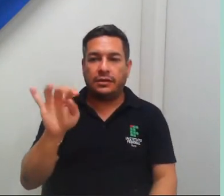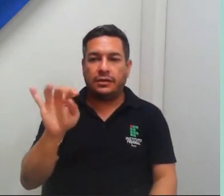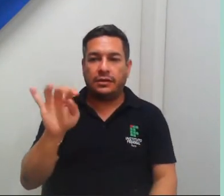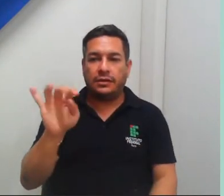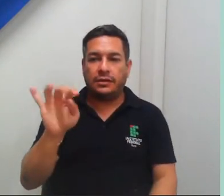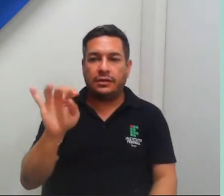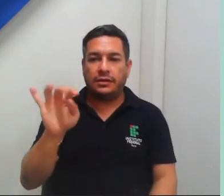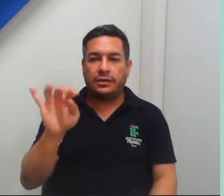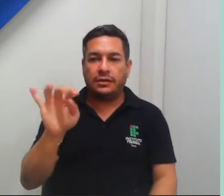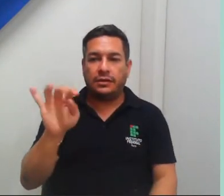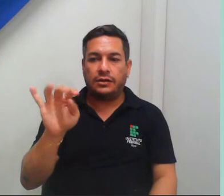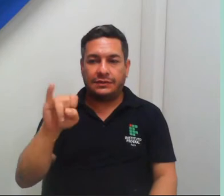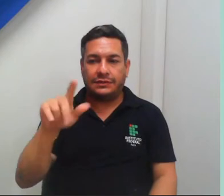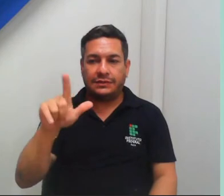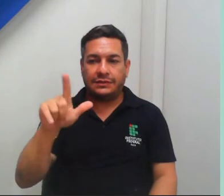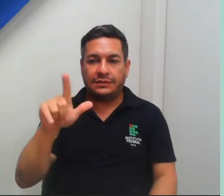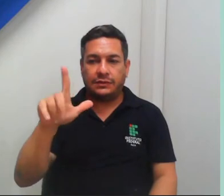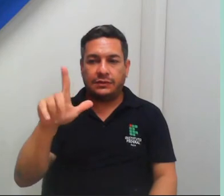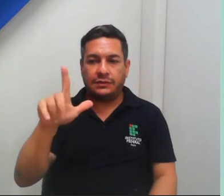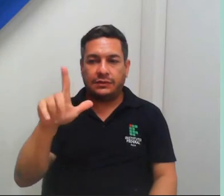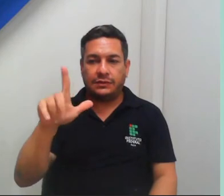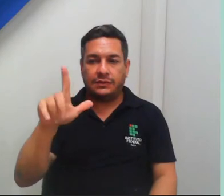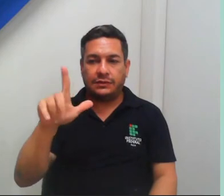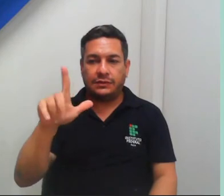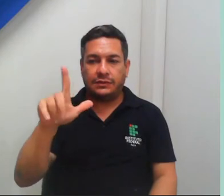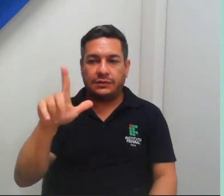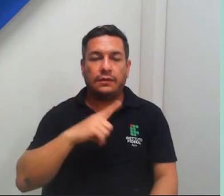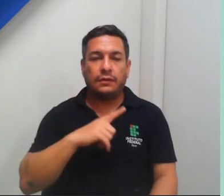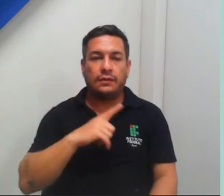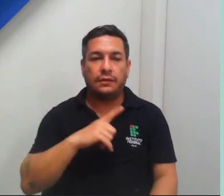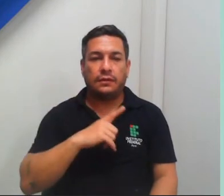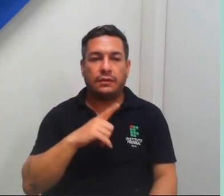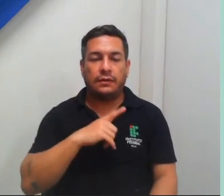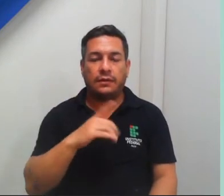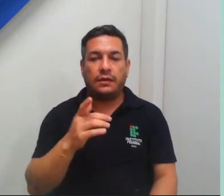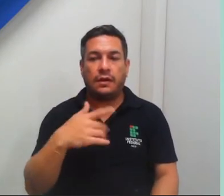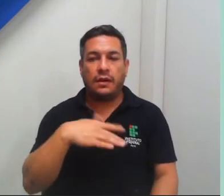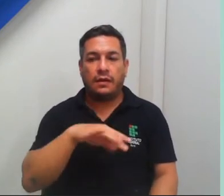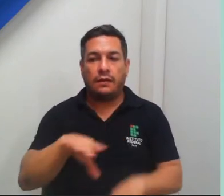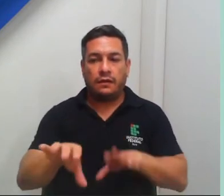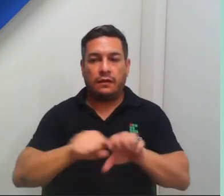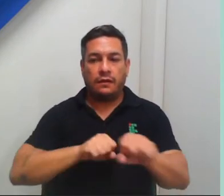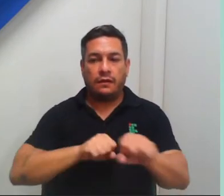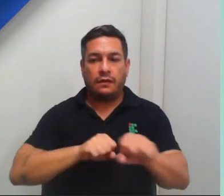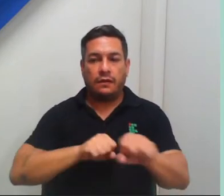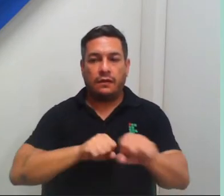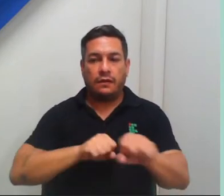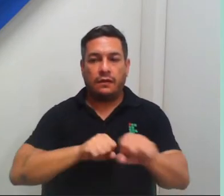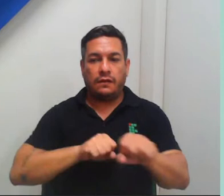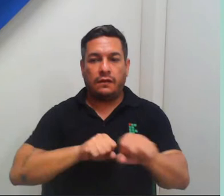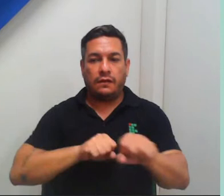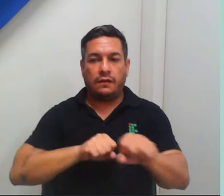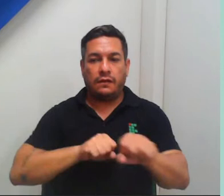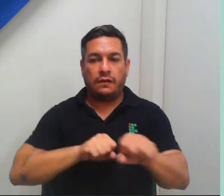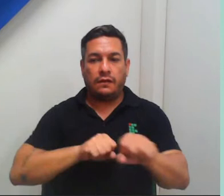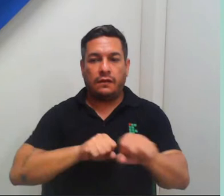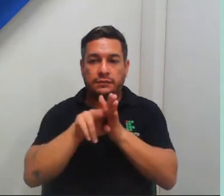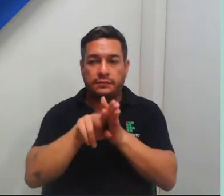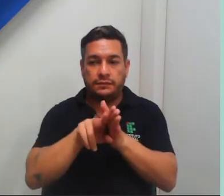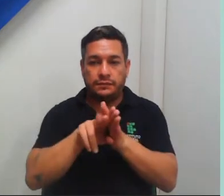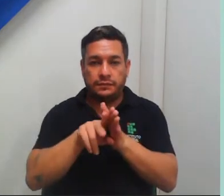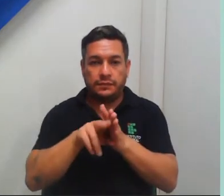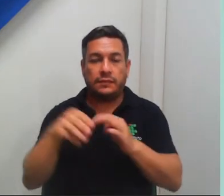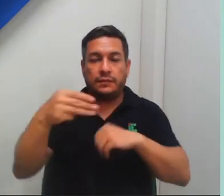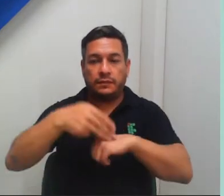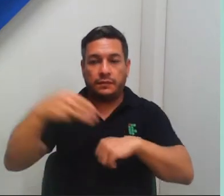Silva, ela que possui graduação em ciências biológicas pela Universidade Federal do Acre, é o mestrado em